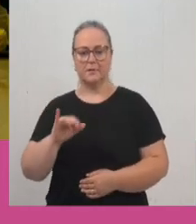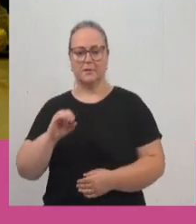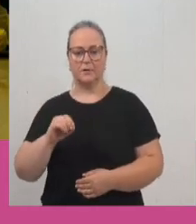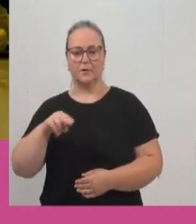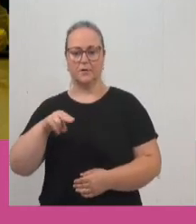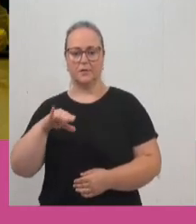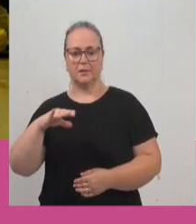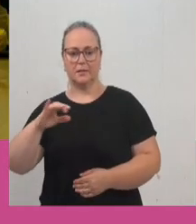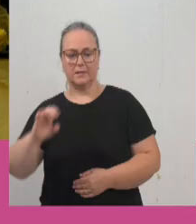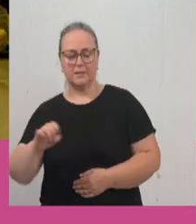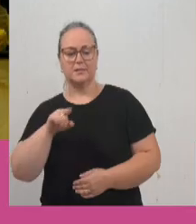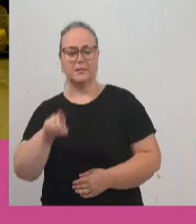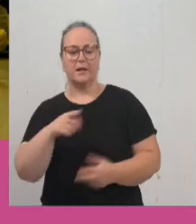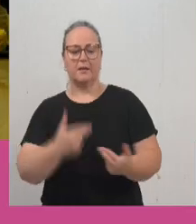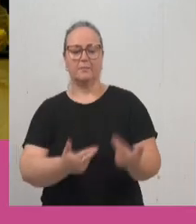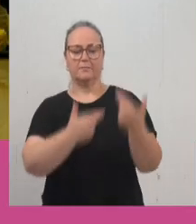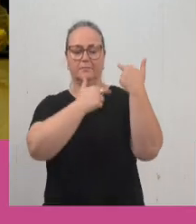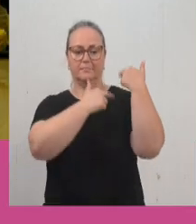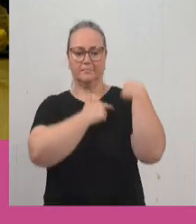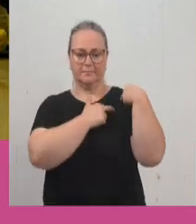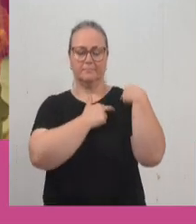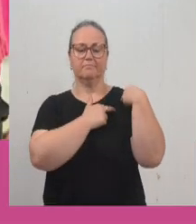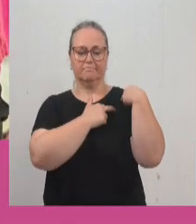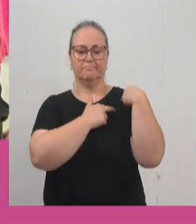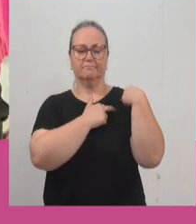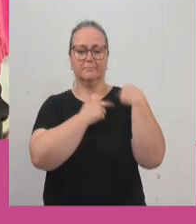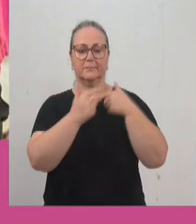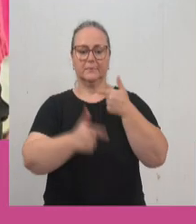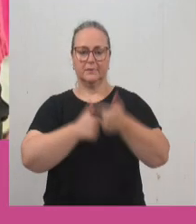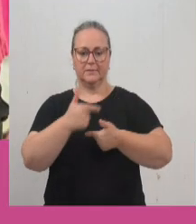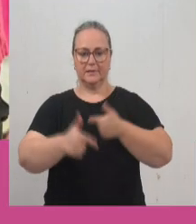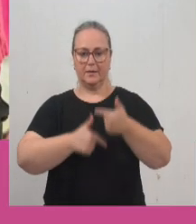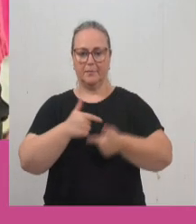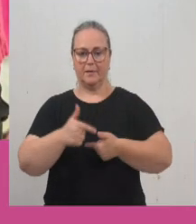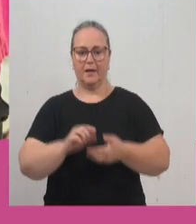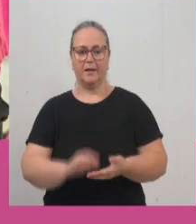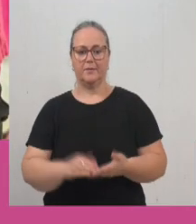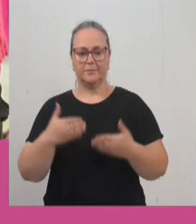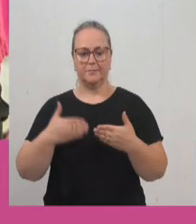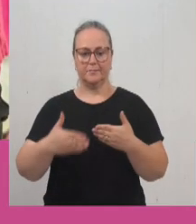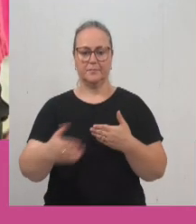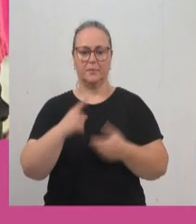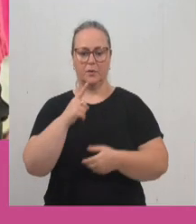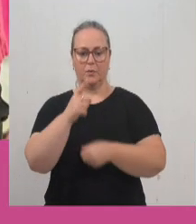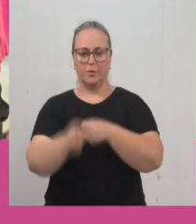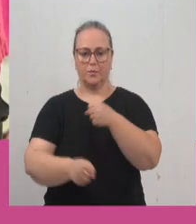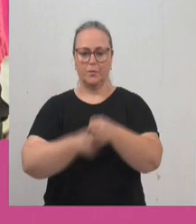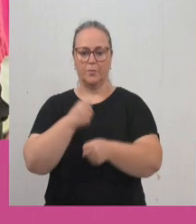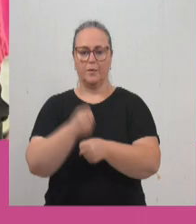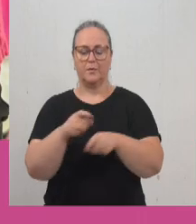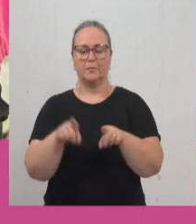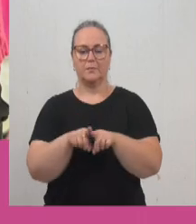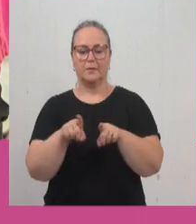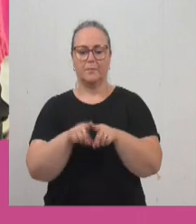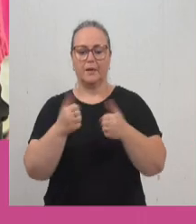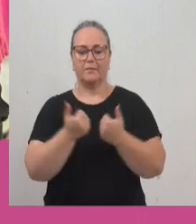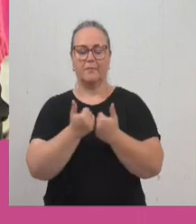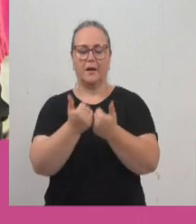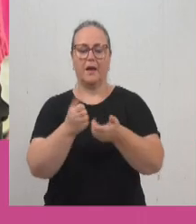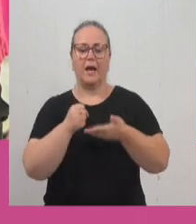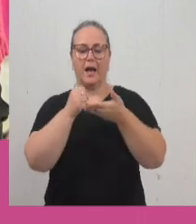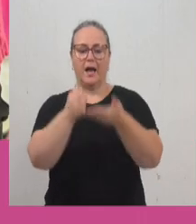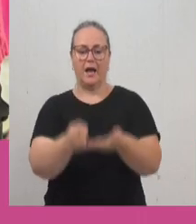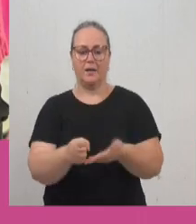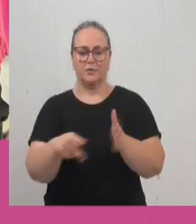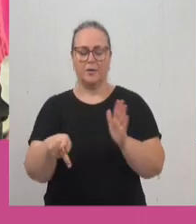que é responsável por esse trabalho da IAPC, inclusive agora, completando um ano, a gente também vai ajudar no processo de utilidade